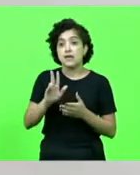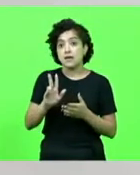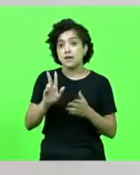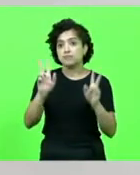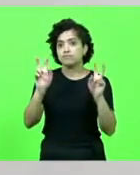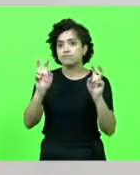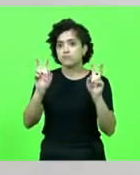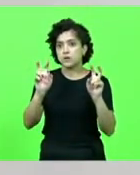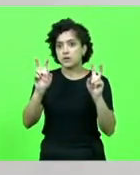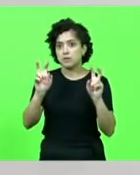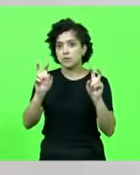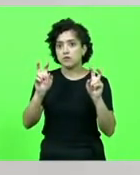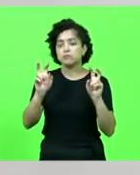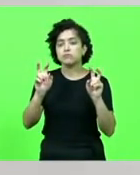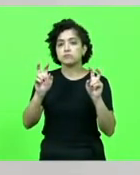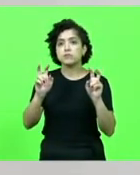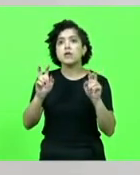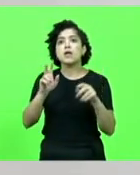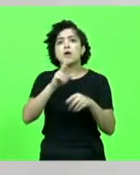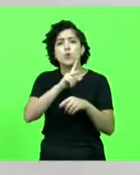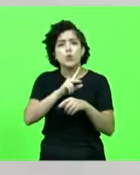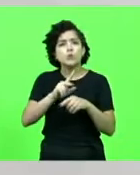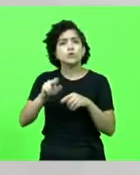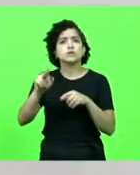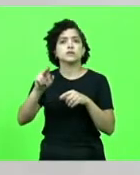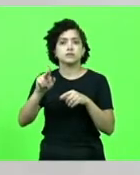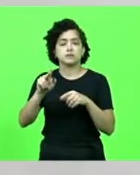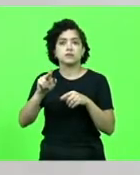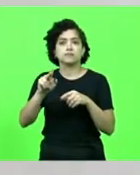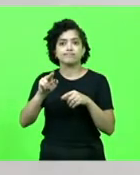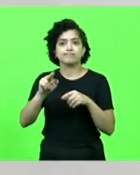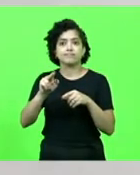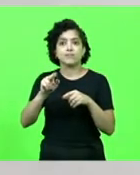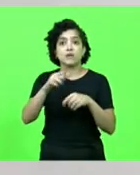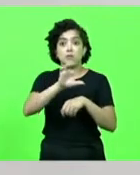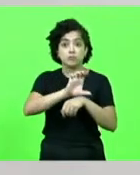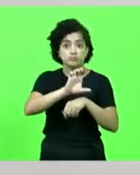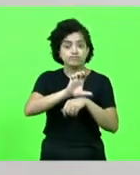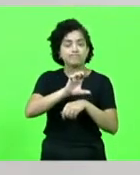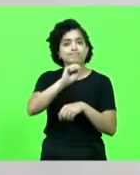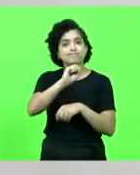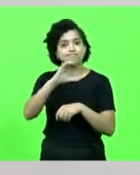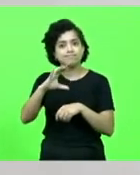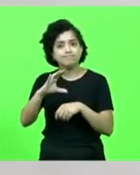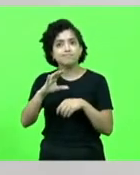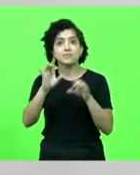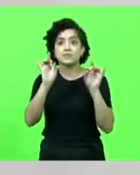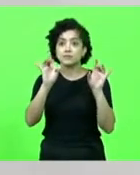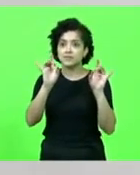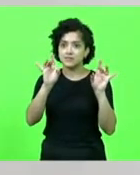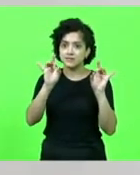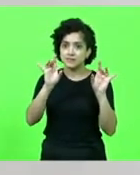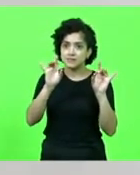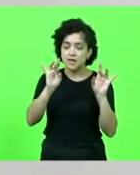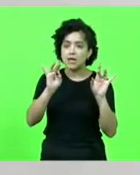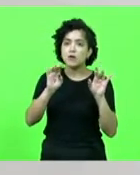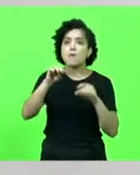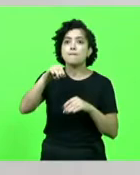uma grande conquista para a economia do nosso Estado catarinense, especialmente aos maricultores.